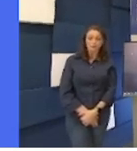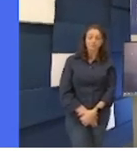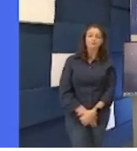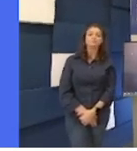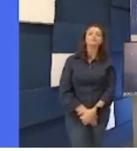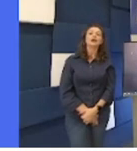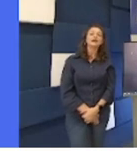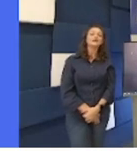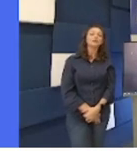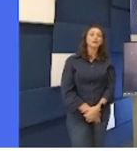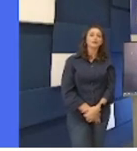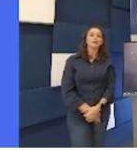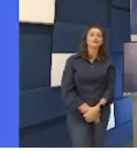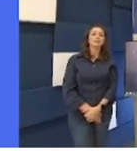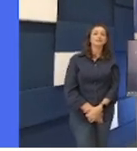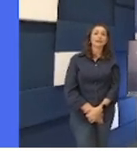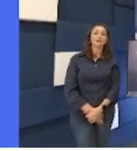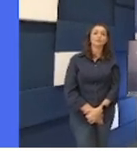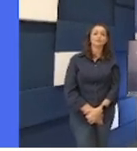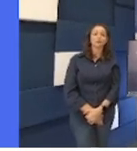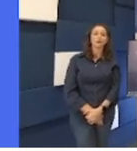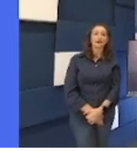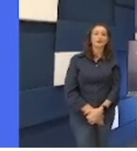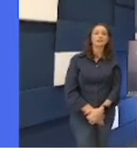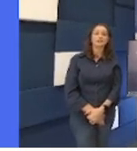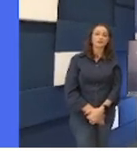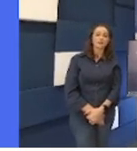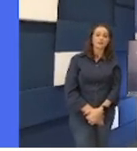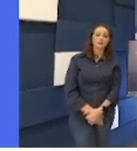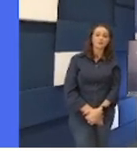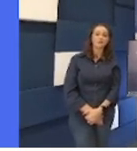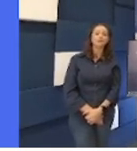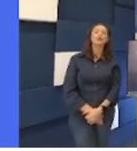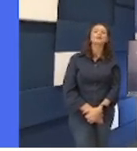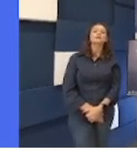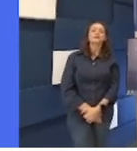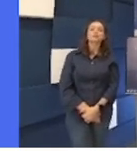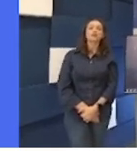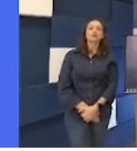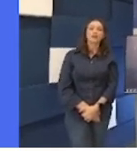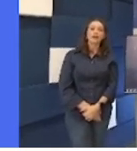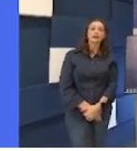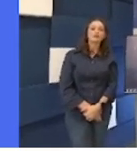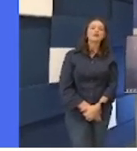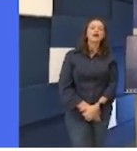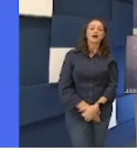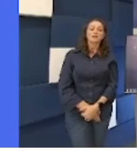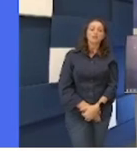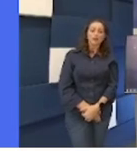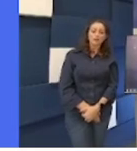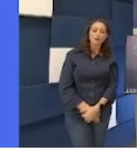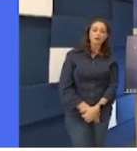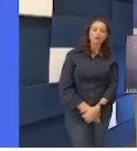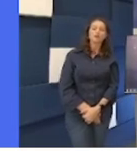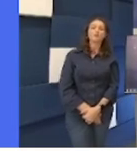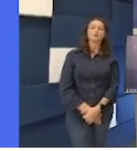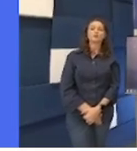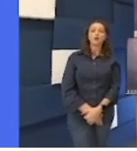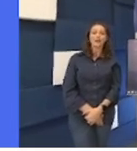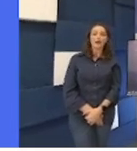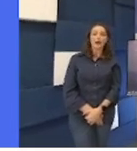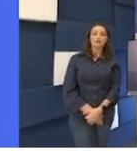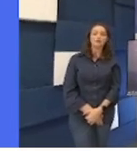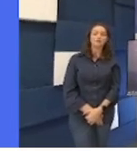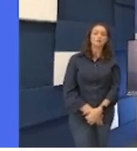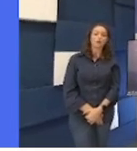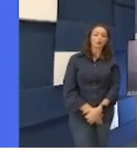trabalho. Em seu item 17.6, em específico, são utilizadas as orientações sobre